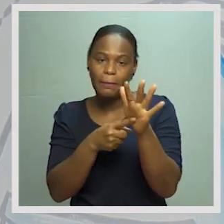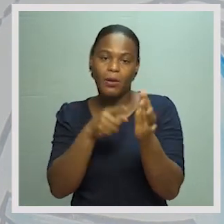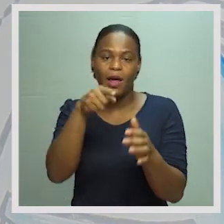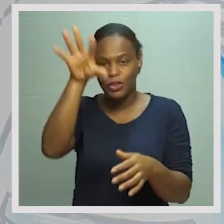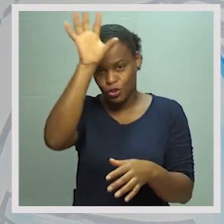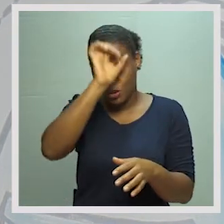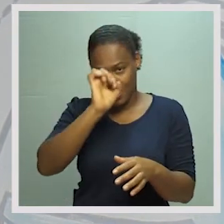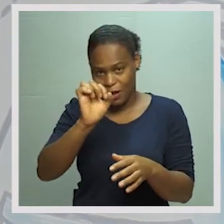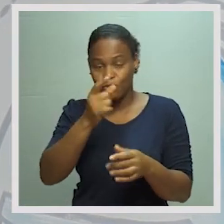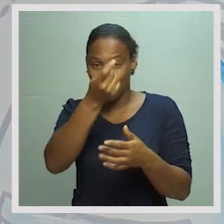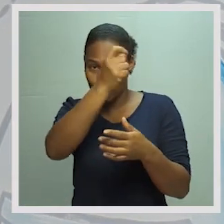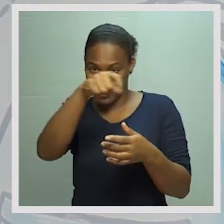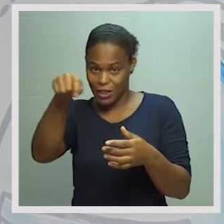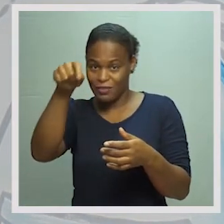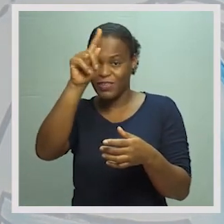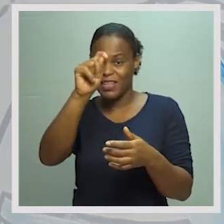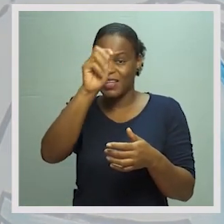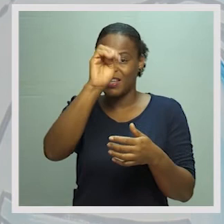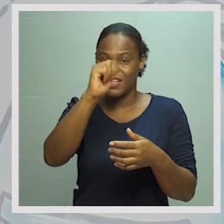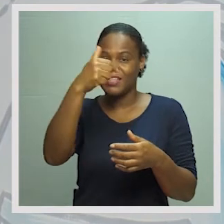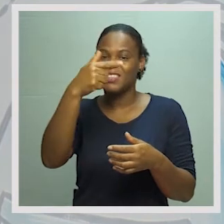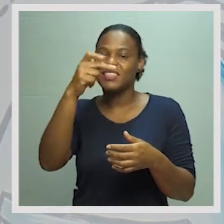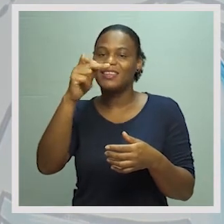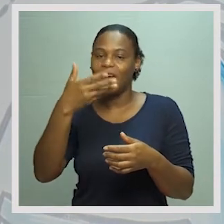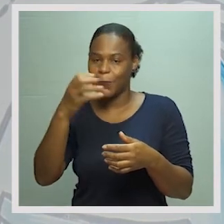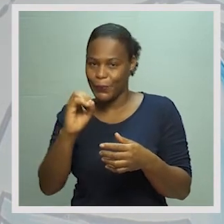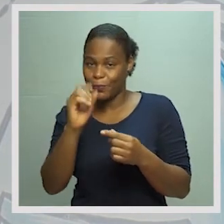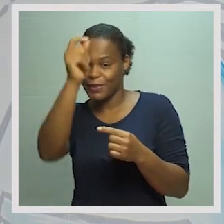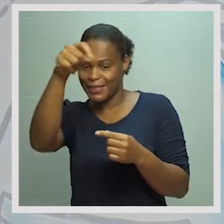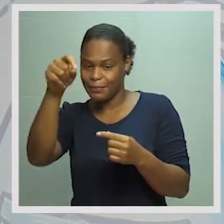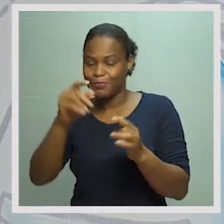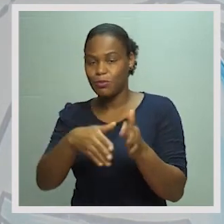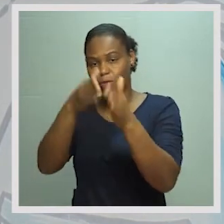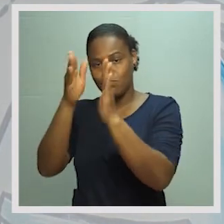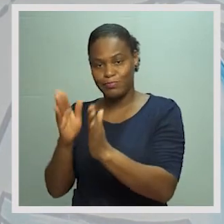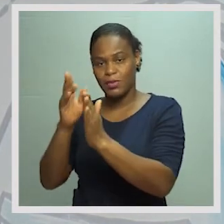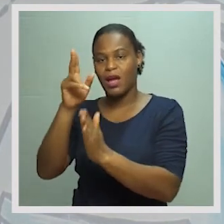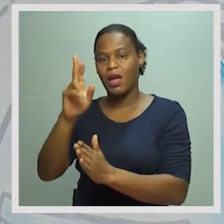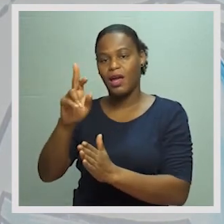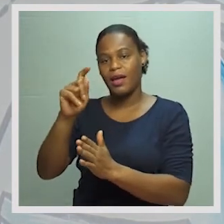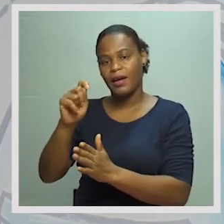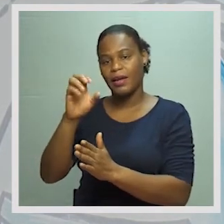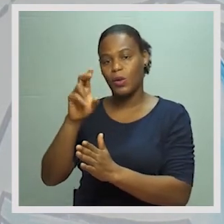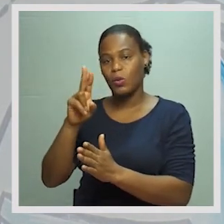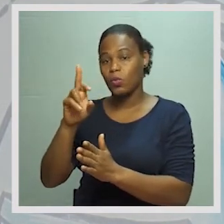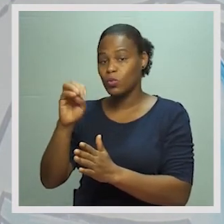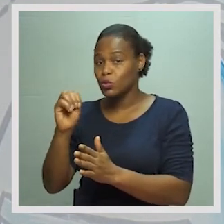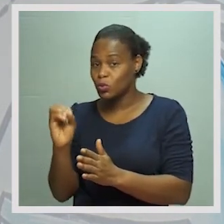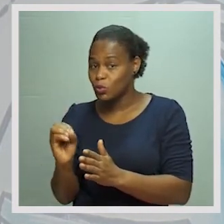conta, nesse caso, se for o Estado, vamos escrever em cima. Que, de um lado ficam os recursos,